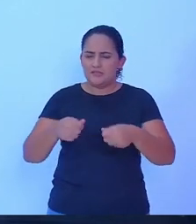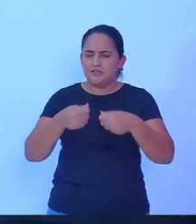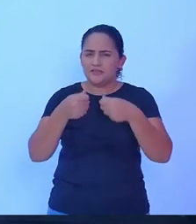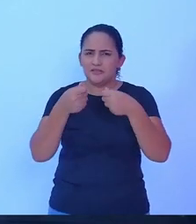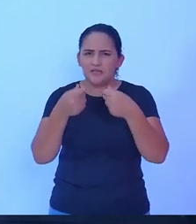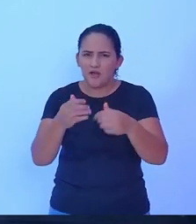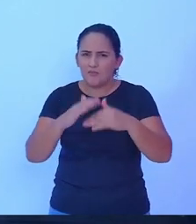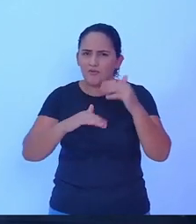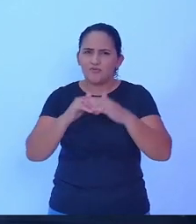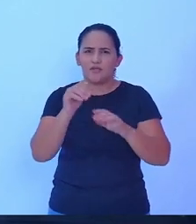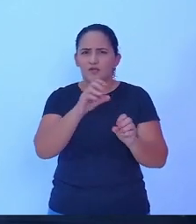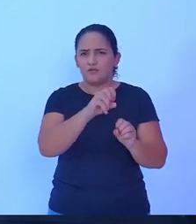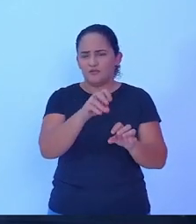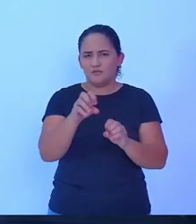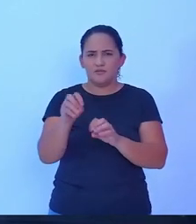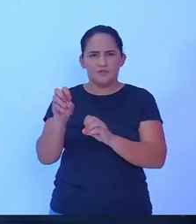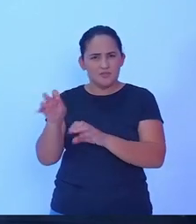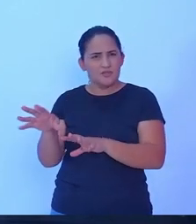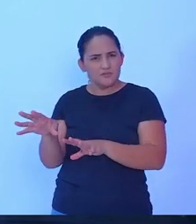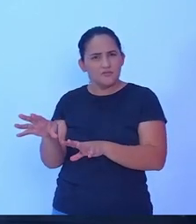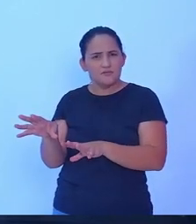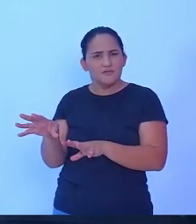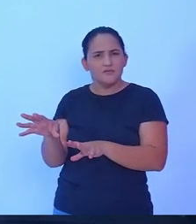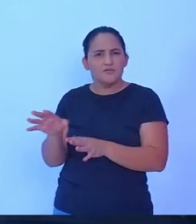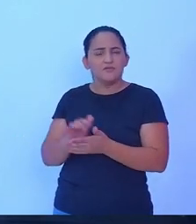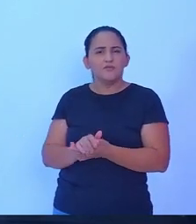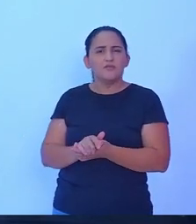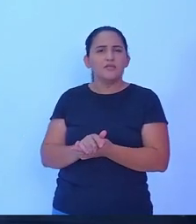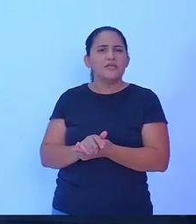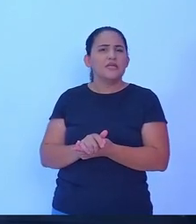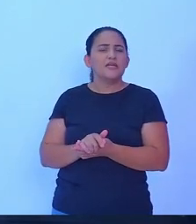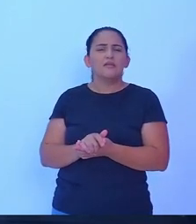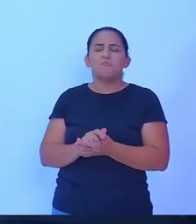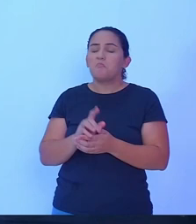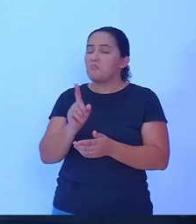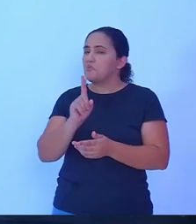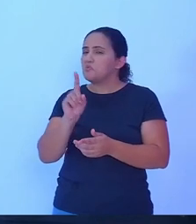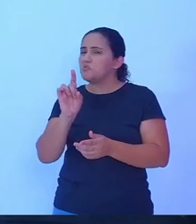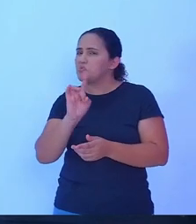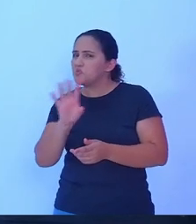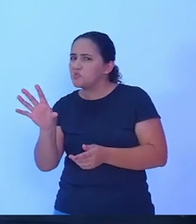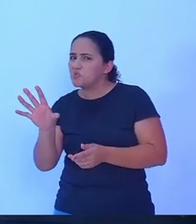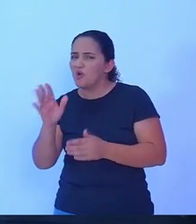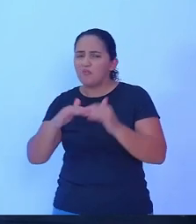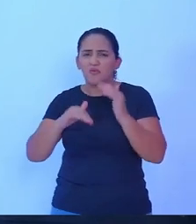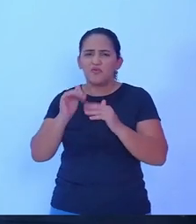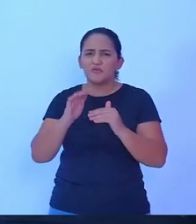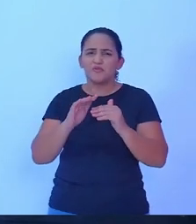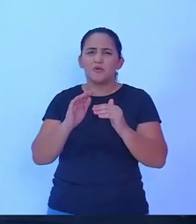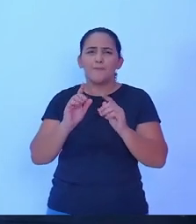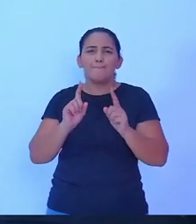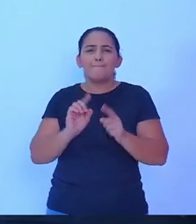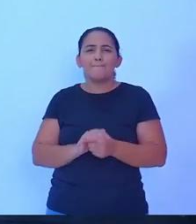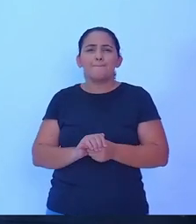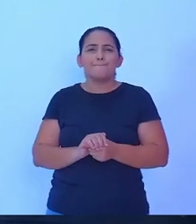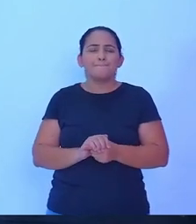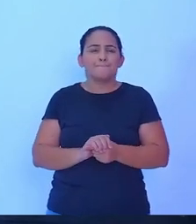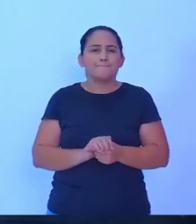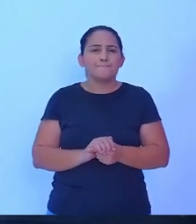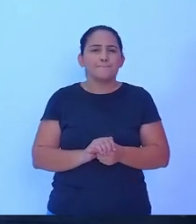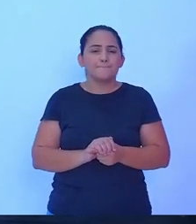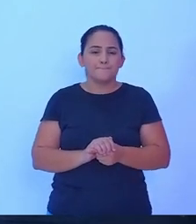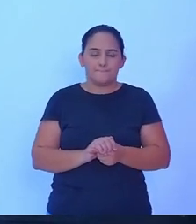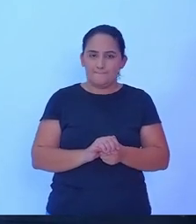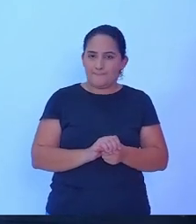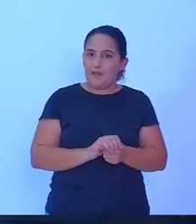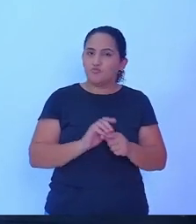profissionais de educação, não só no ensino, não só para os professores que estão em sala de aula,